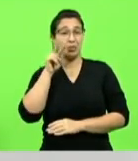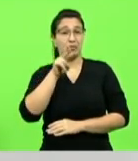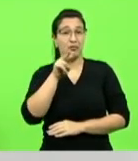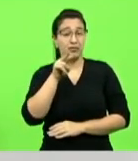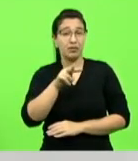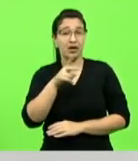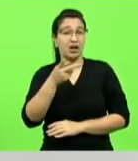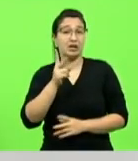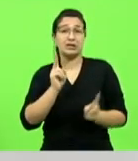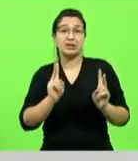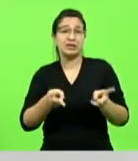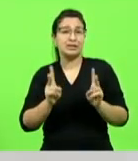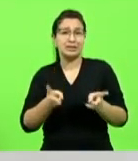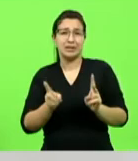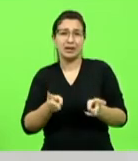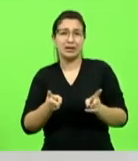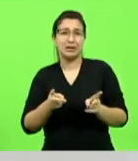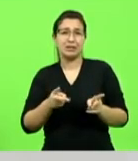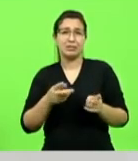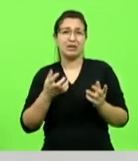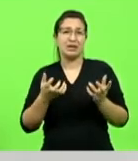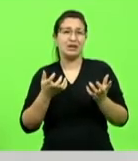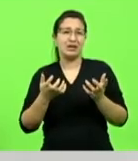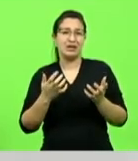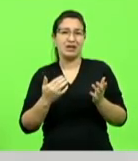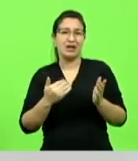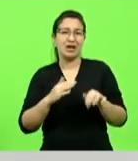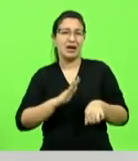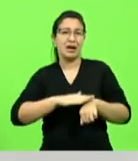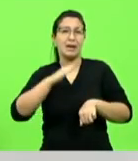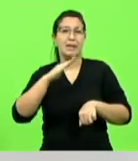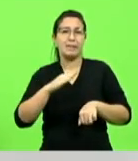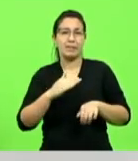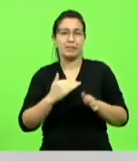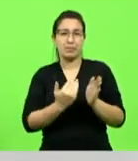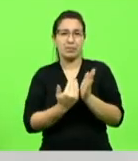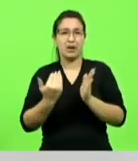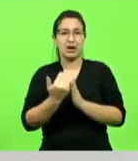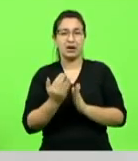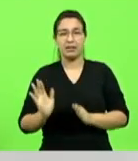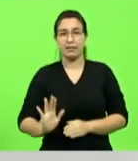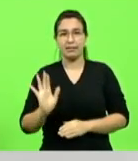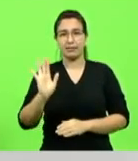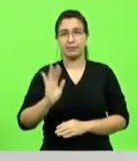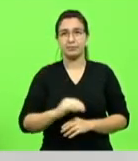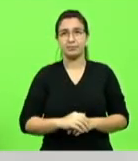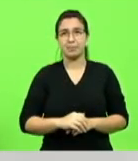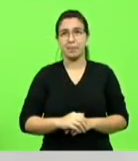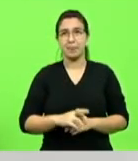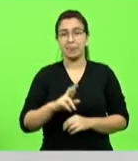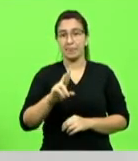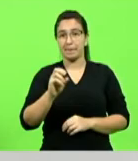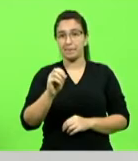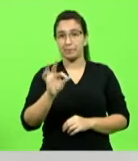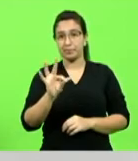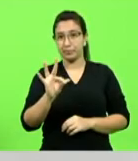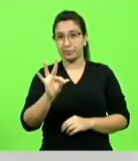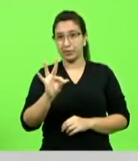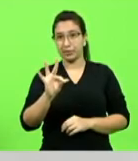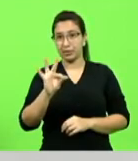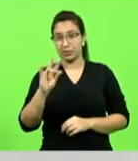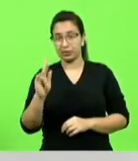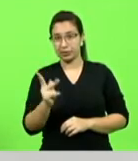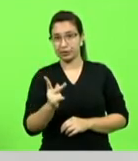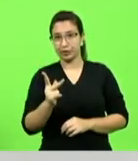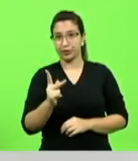sempre trabalhar no preço máximo uma o hot que seria para pacificar essa